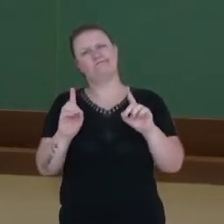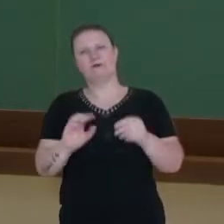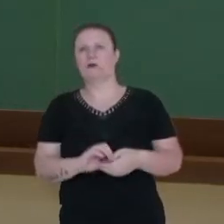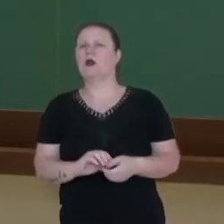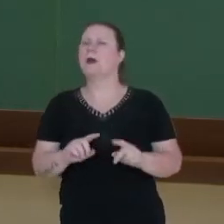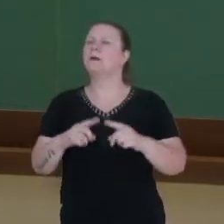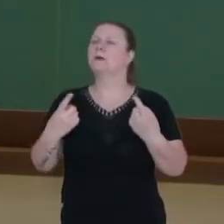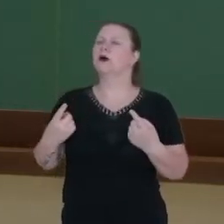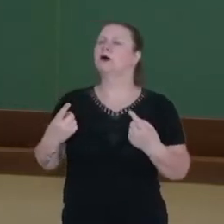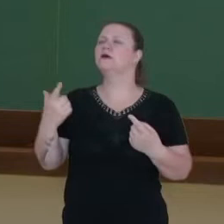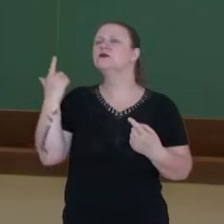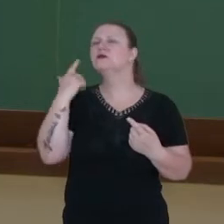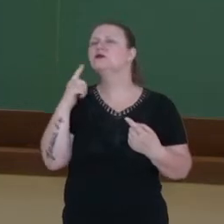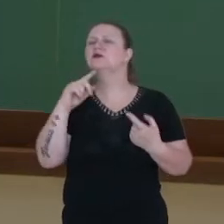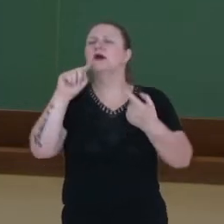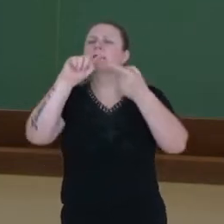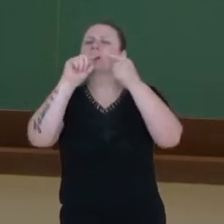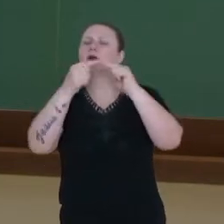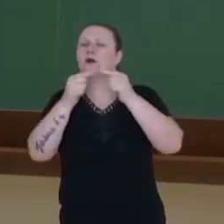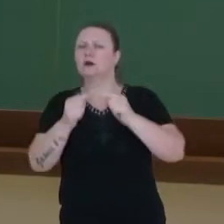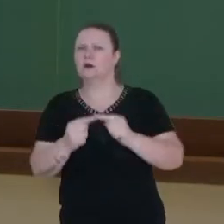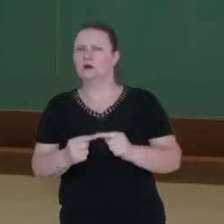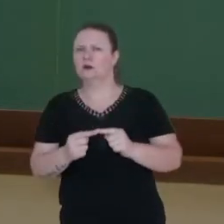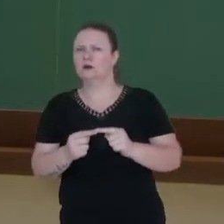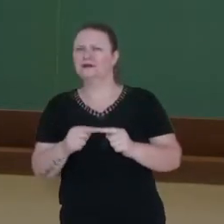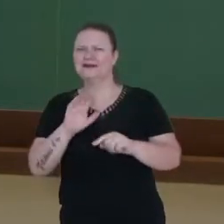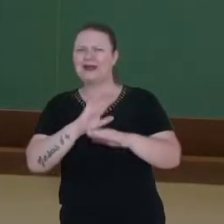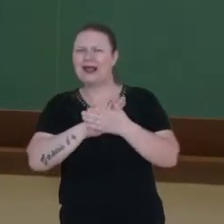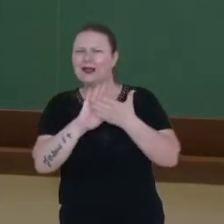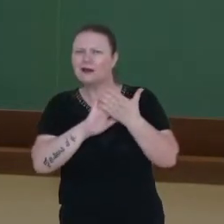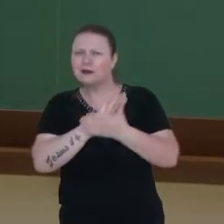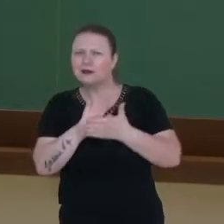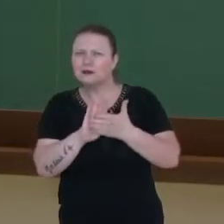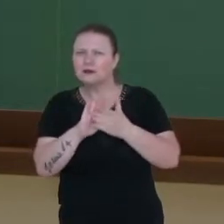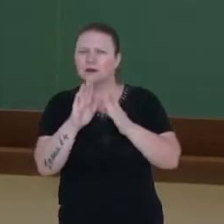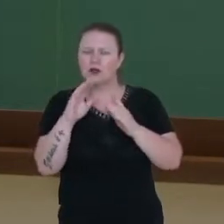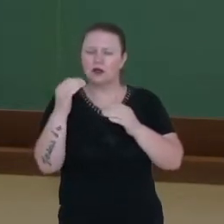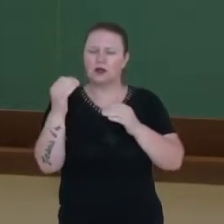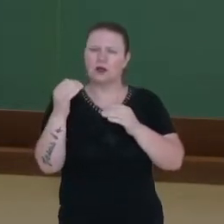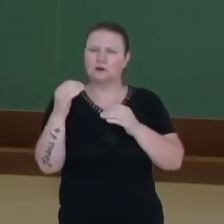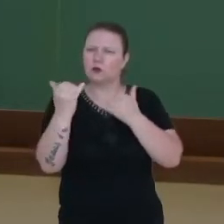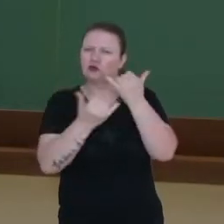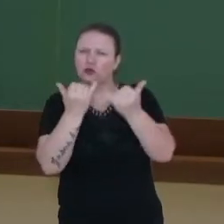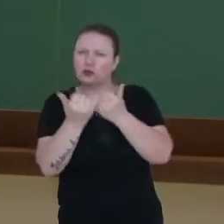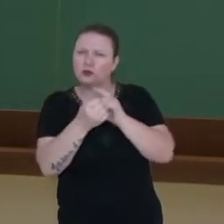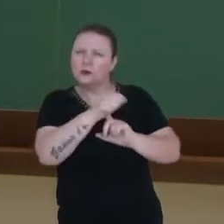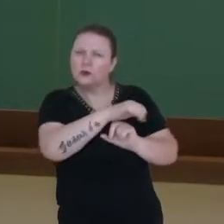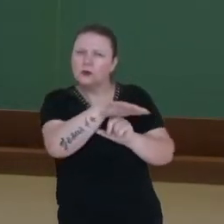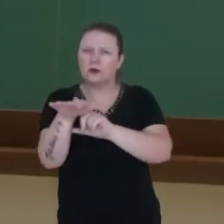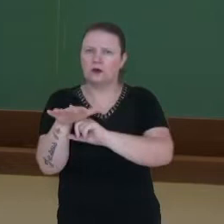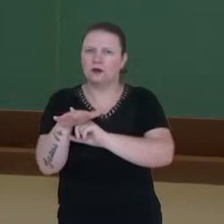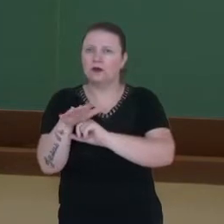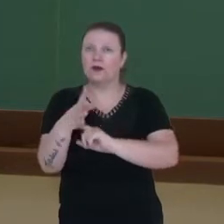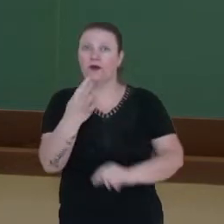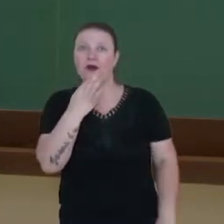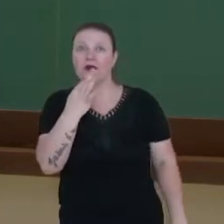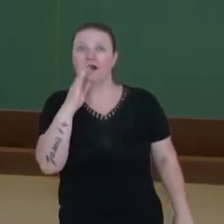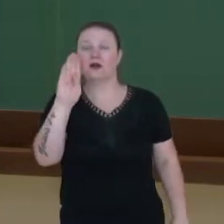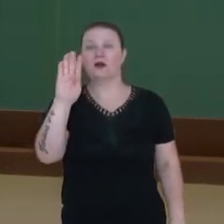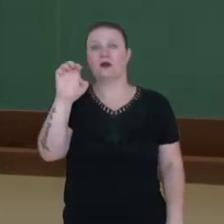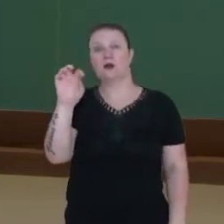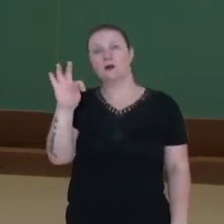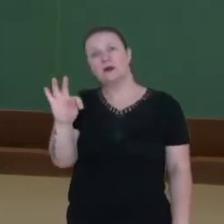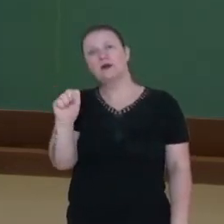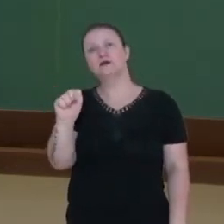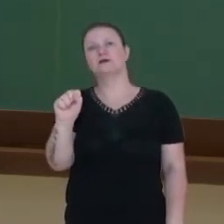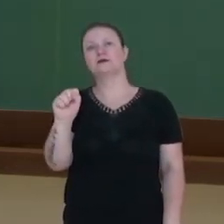conseguimos relacionar com nenhuma modalidade, nenhum jogo popular aqui do Brasil? Quem já jogou o Betis? Então, é